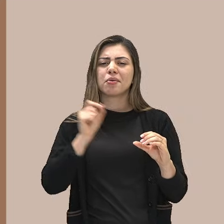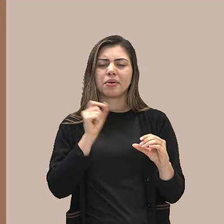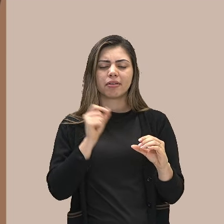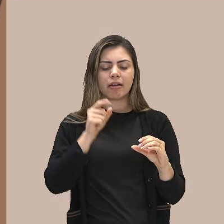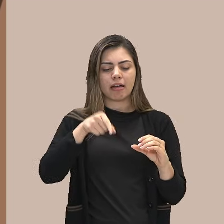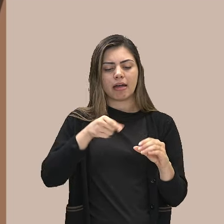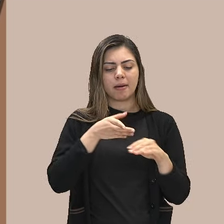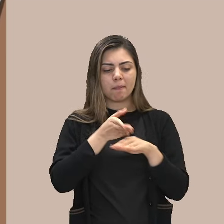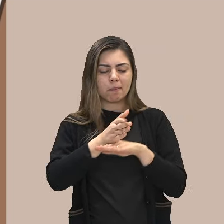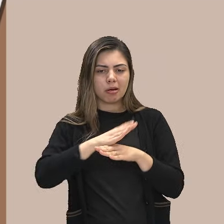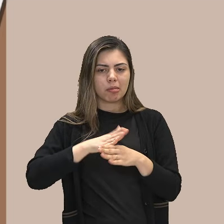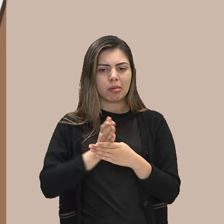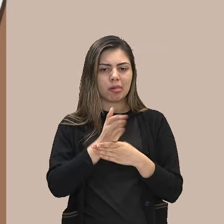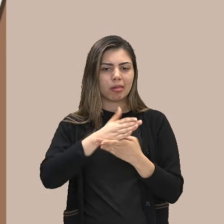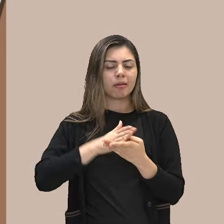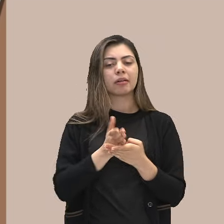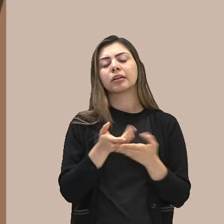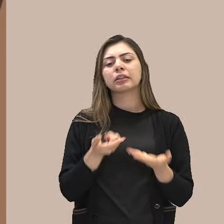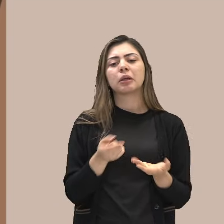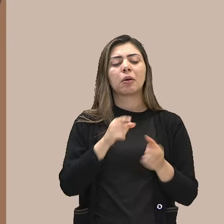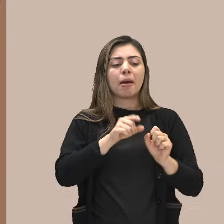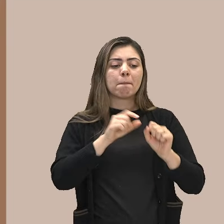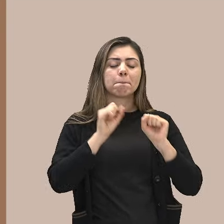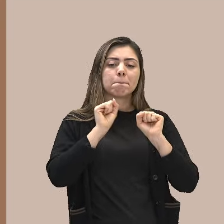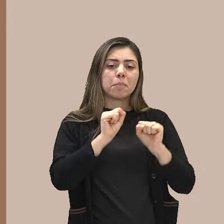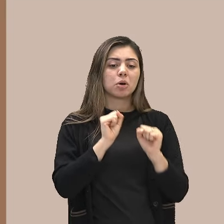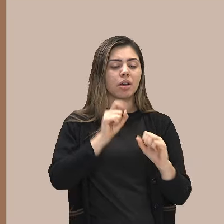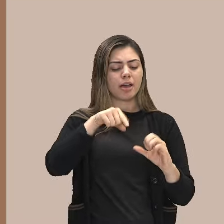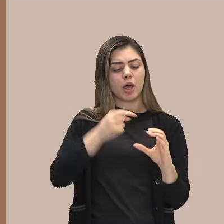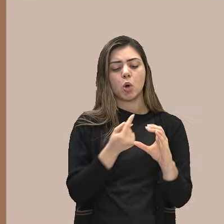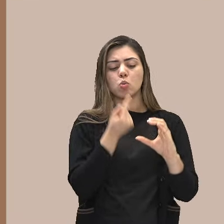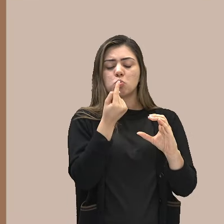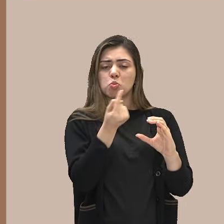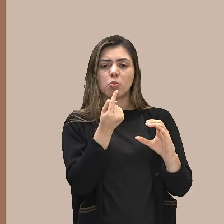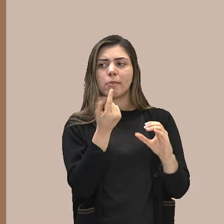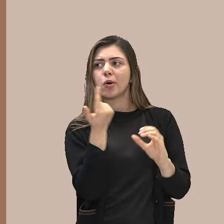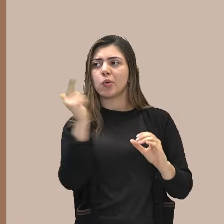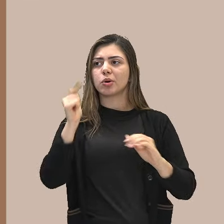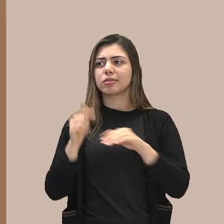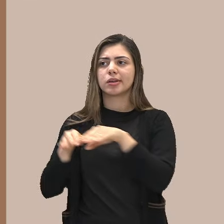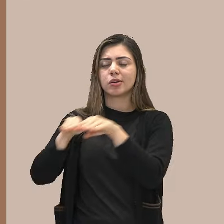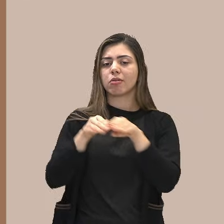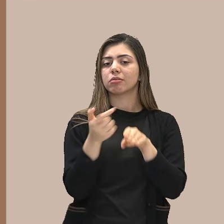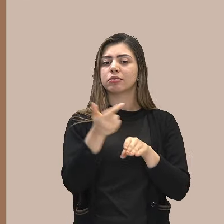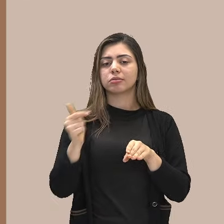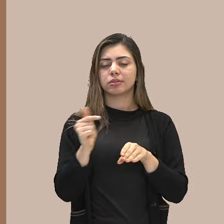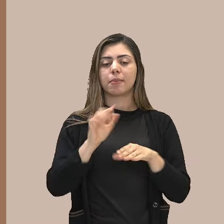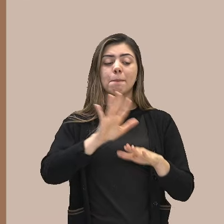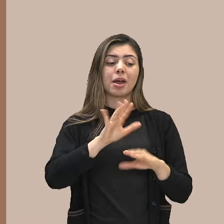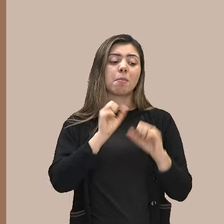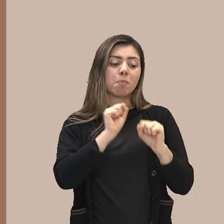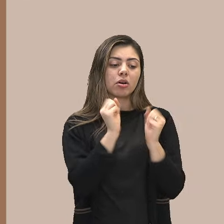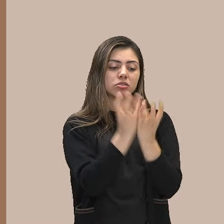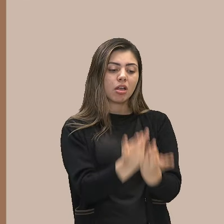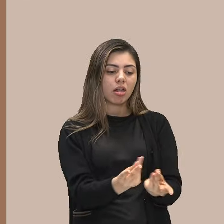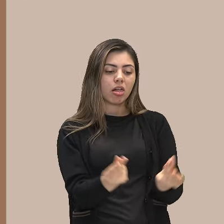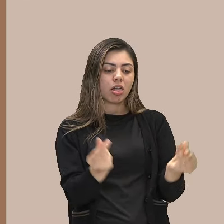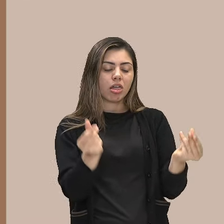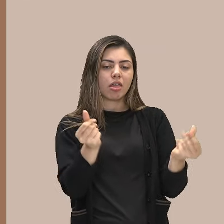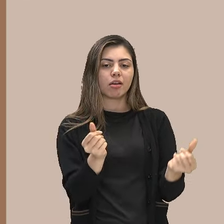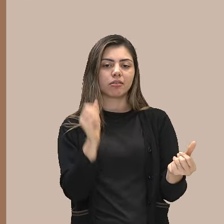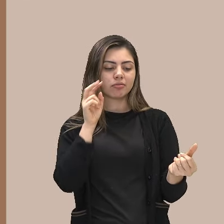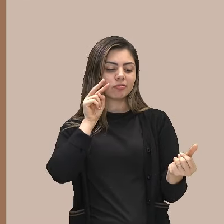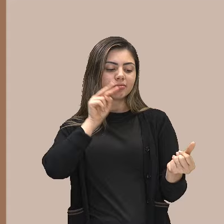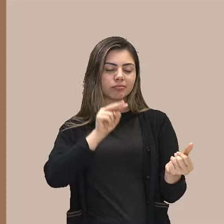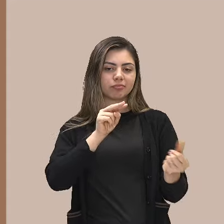nem a melancolia dos instantes e dos seres únicos, desde que tudo se assemelha e se dissolve em linhas gerais sob